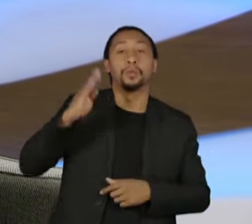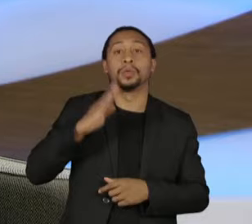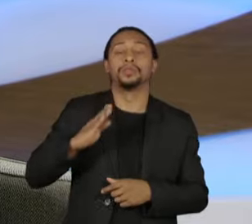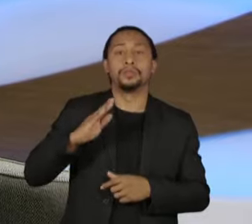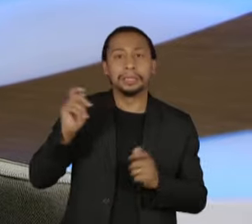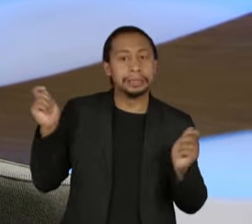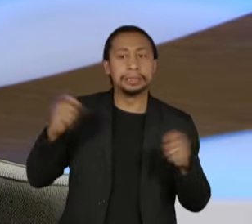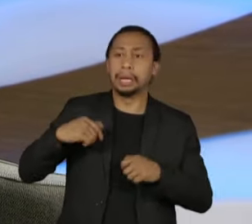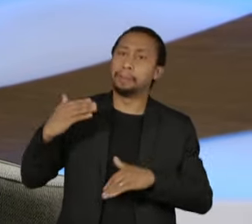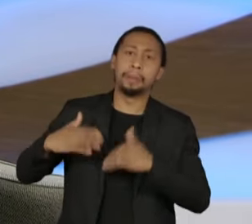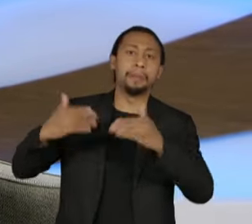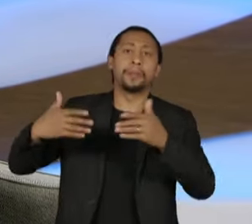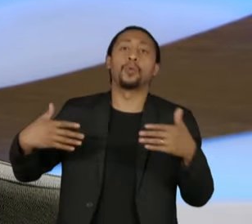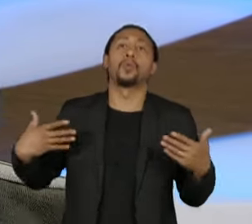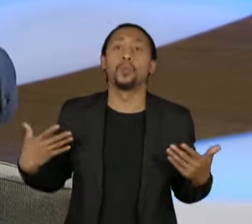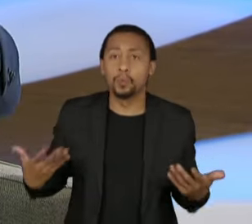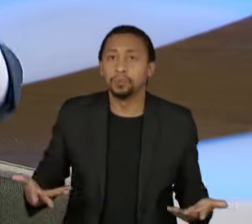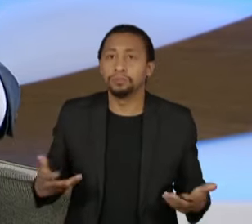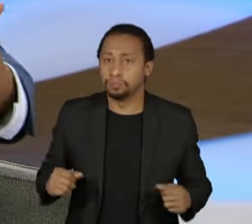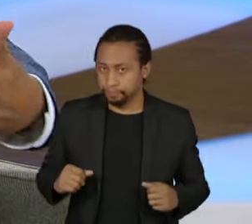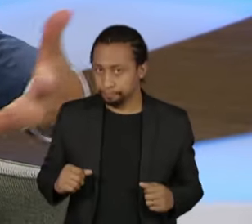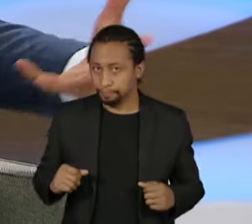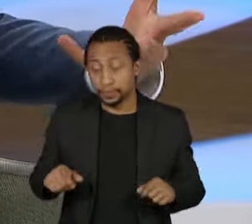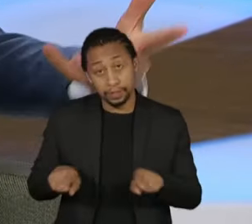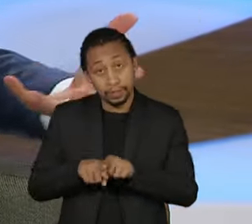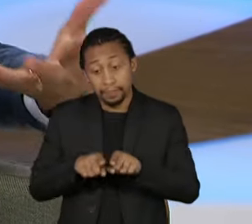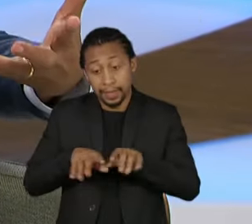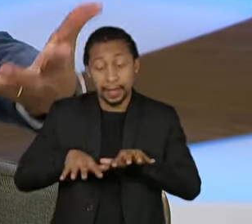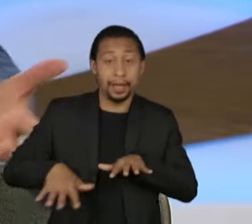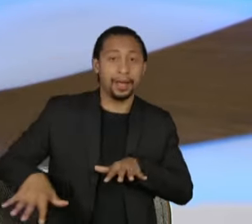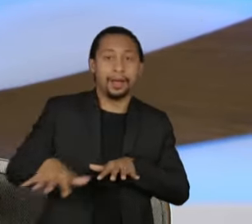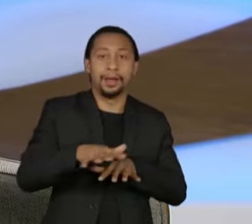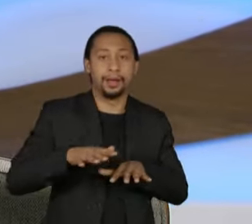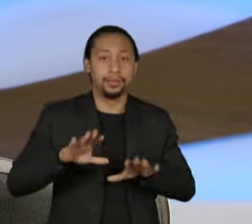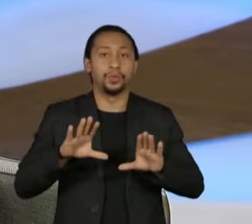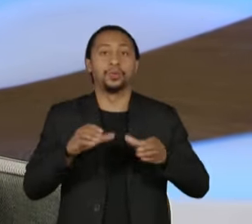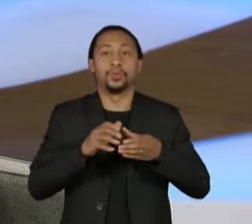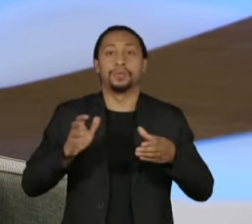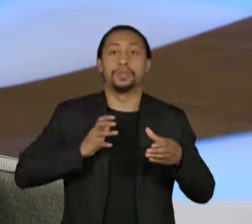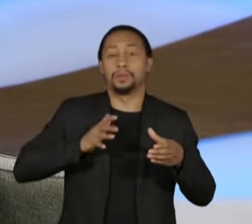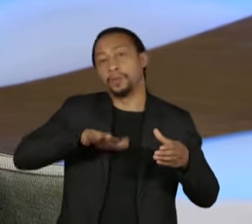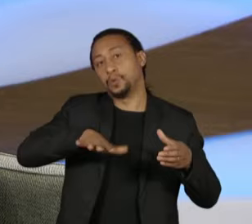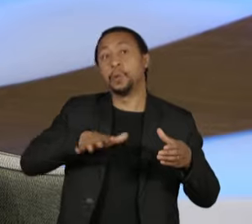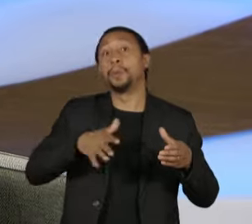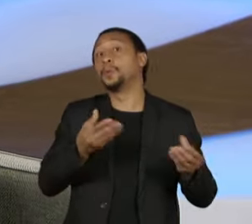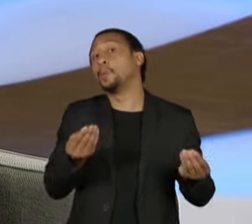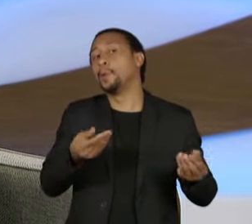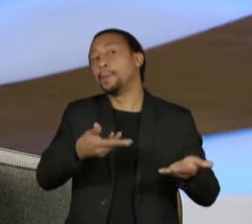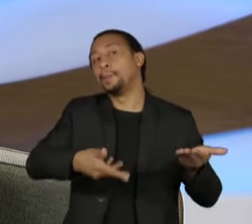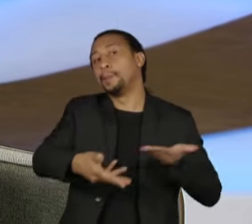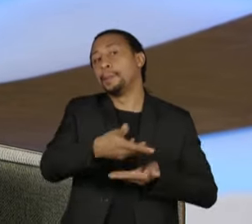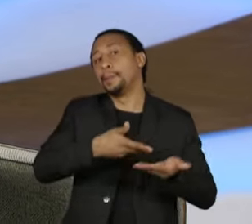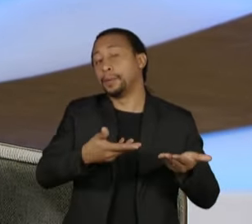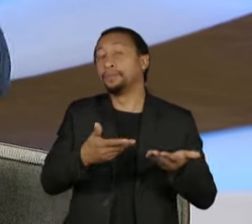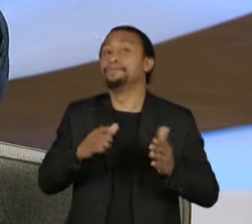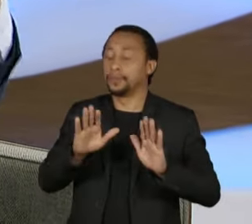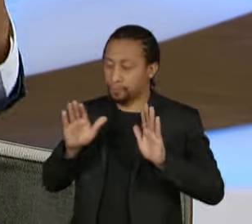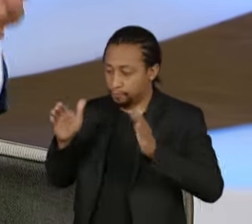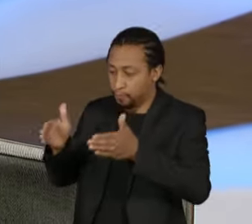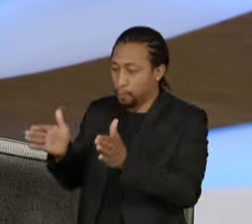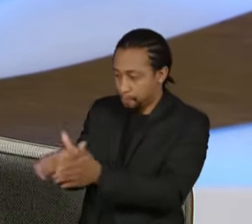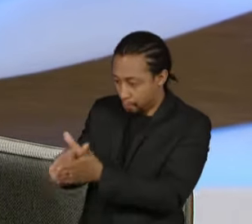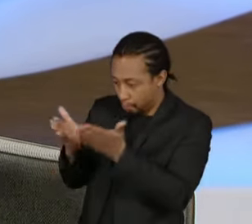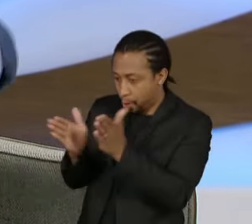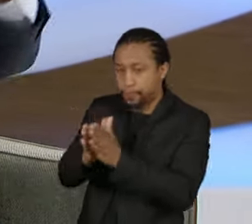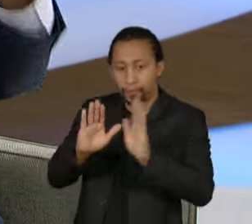como aquela relacionada à classe média. Eu acho que é importante ser um governo com um olhar para os mais pobres, mas um